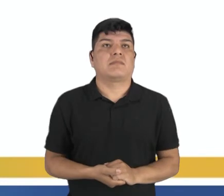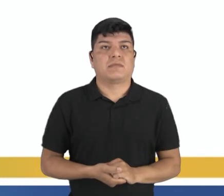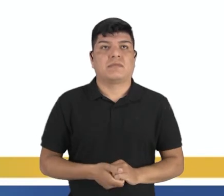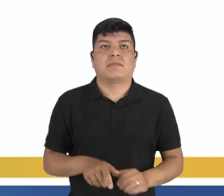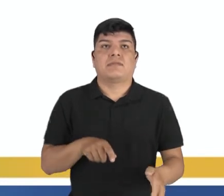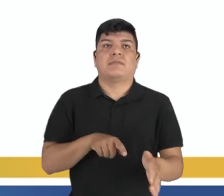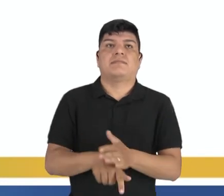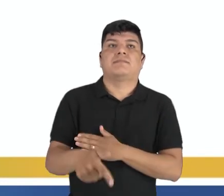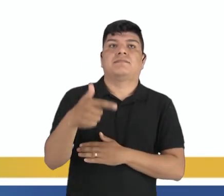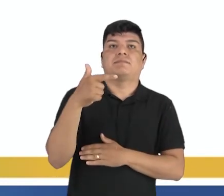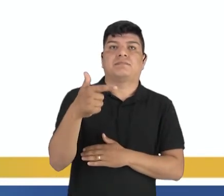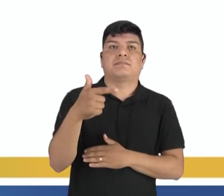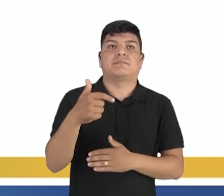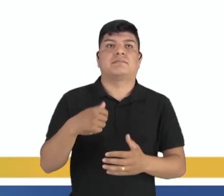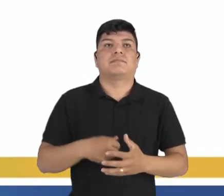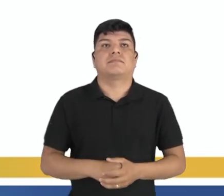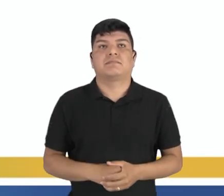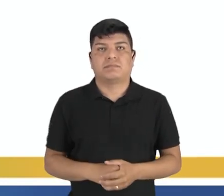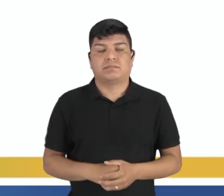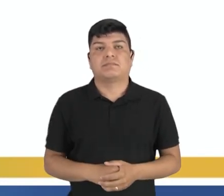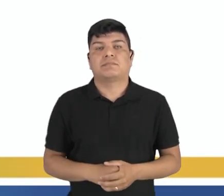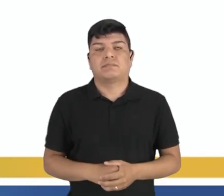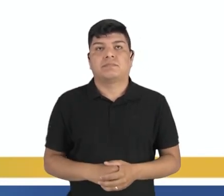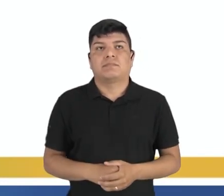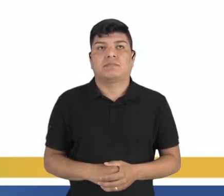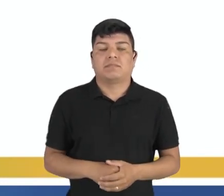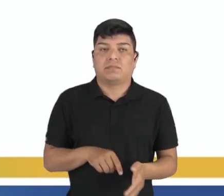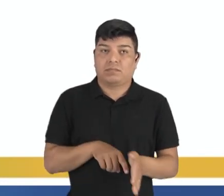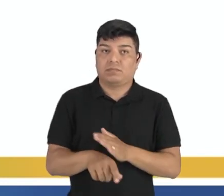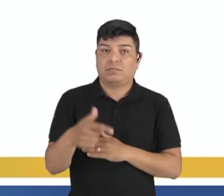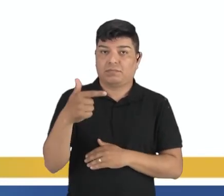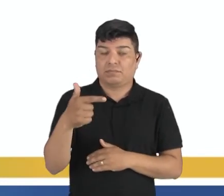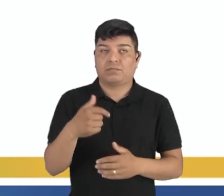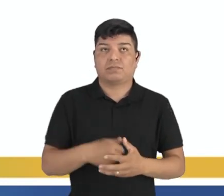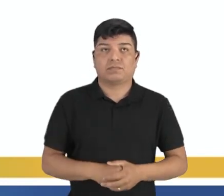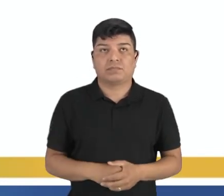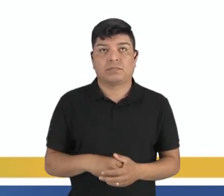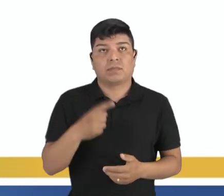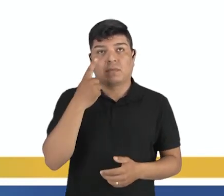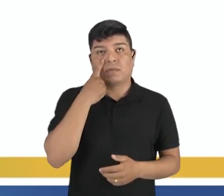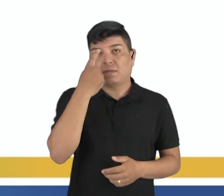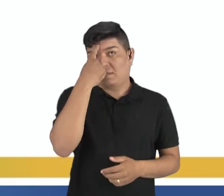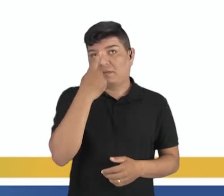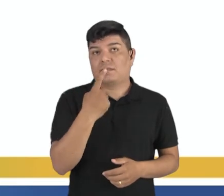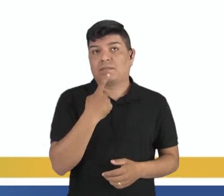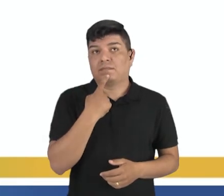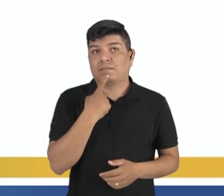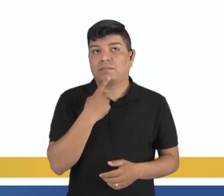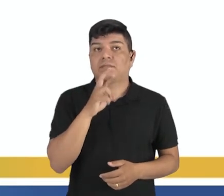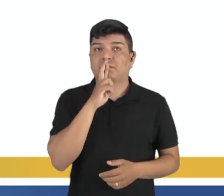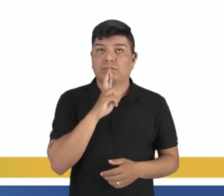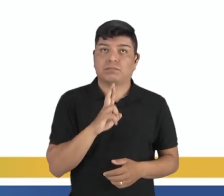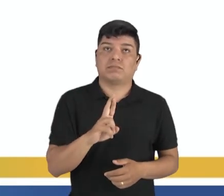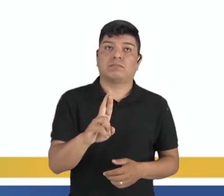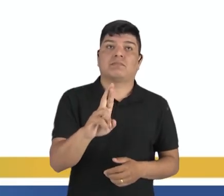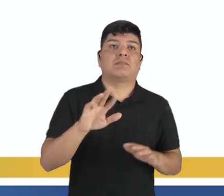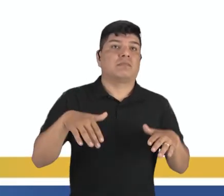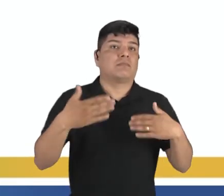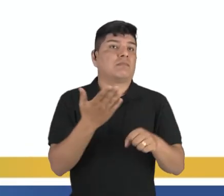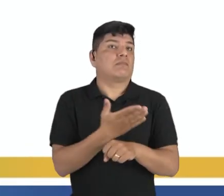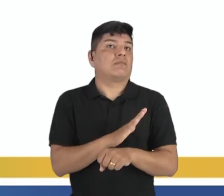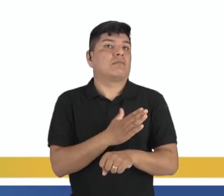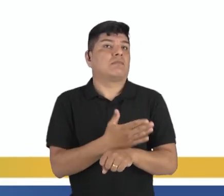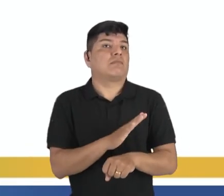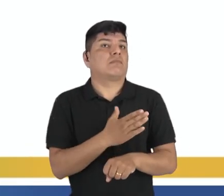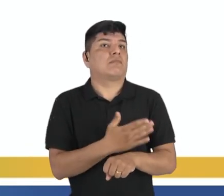Questão 2, aqui tá 1, o professor errou, mas é a questão 2. Observe a imagem abaixo e responda a qual prática